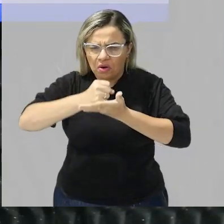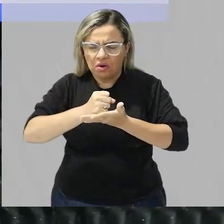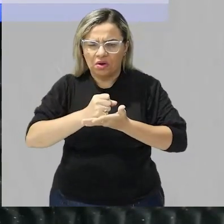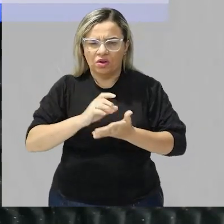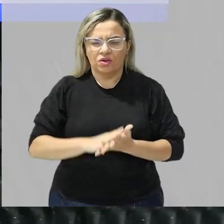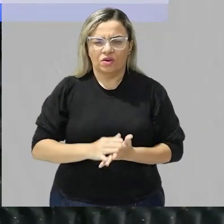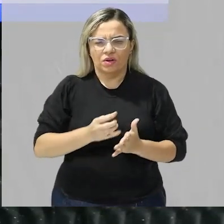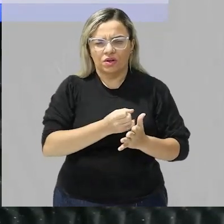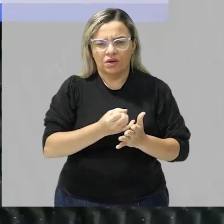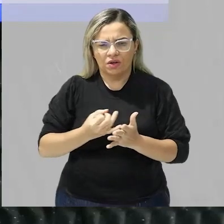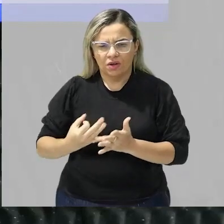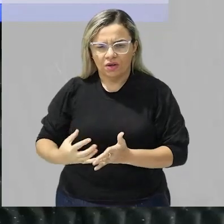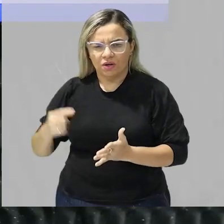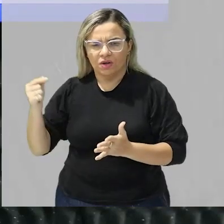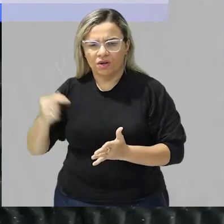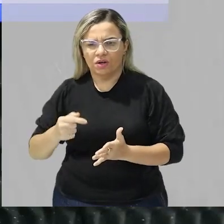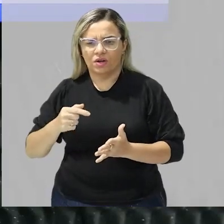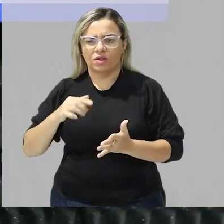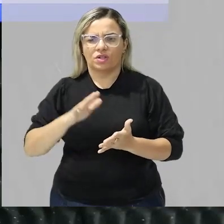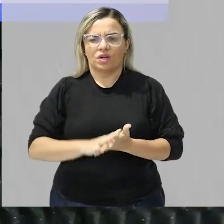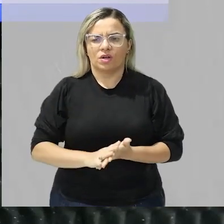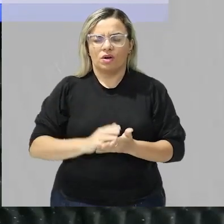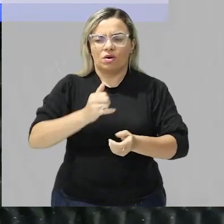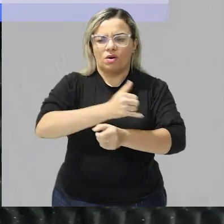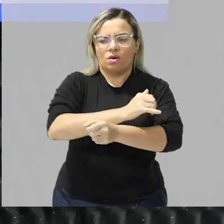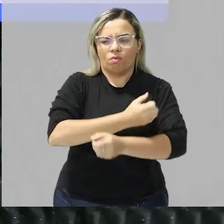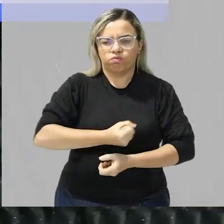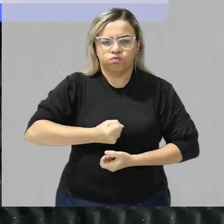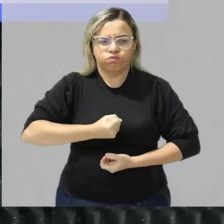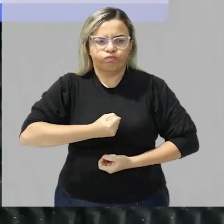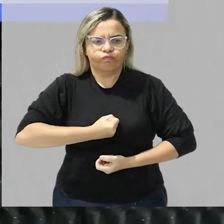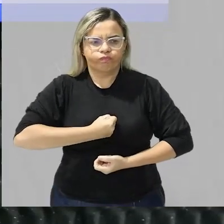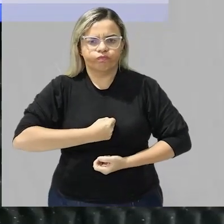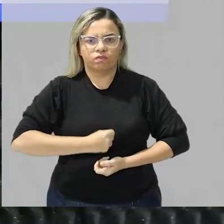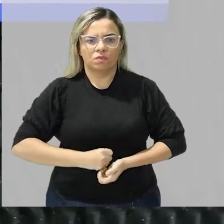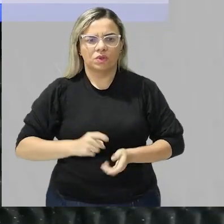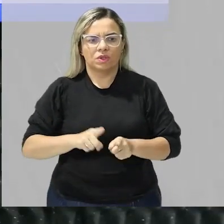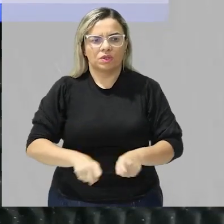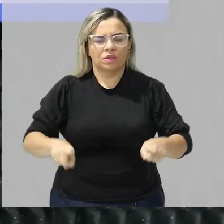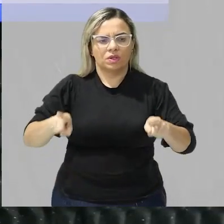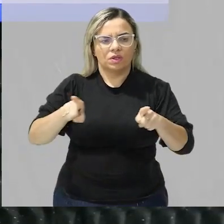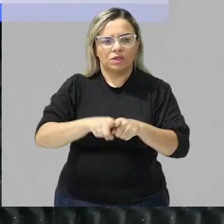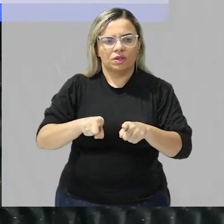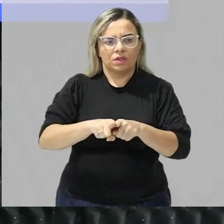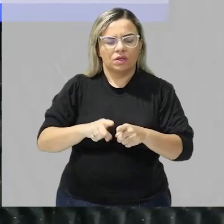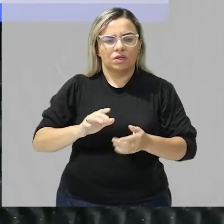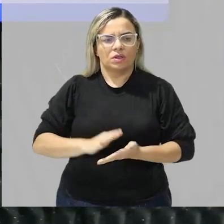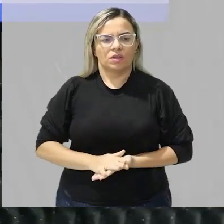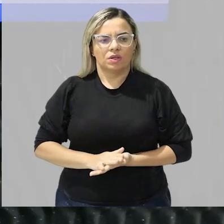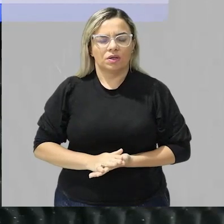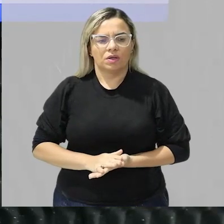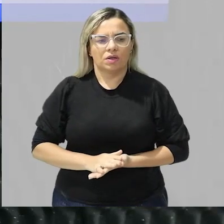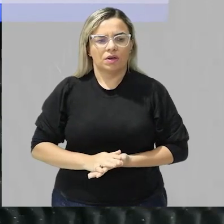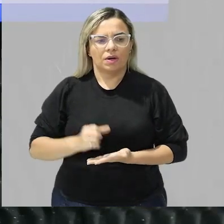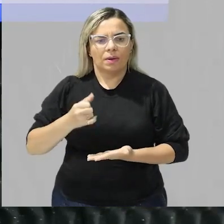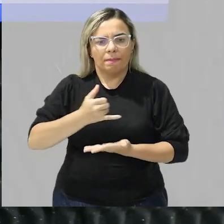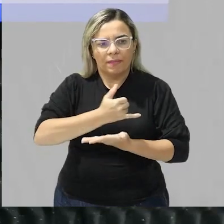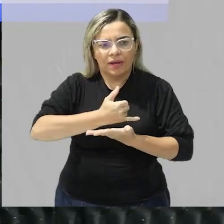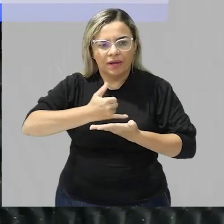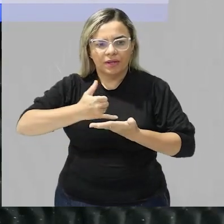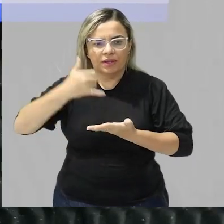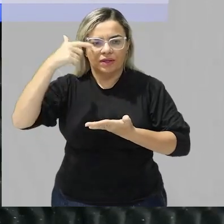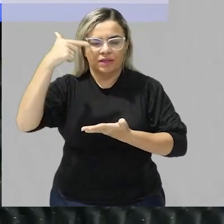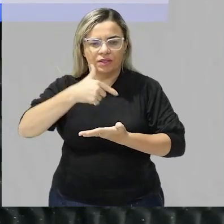quantidade de gordura nas fezes e de triglicerídeos um dos produtos da digestão das gorduras no